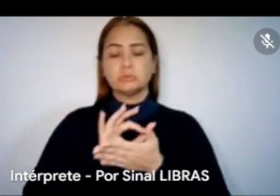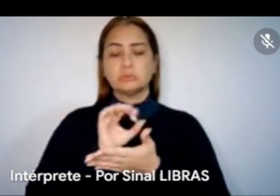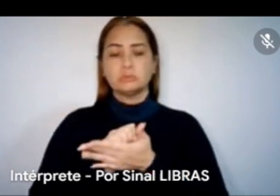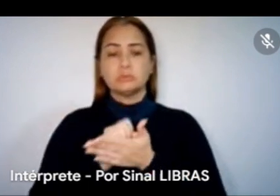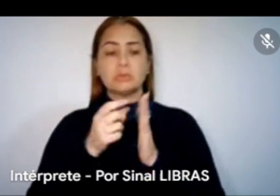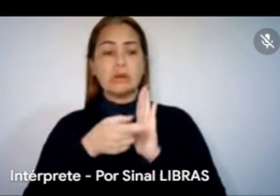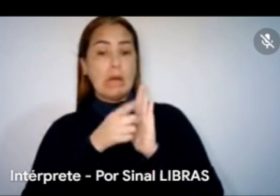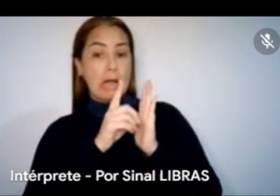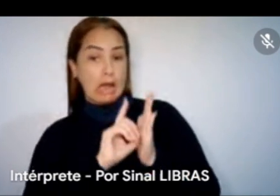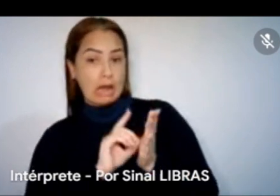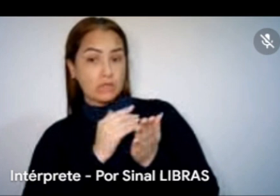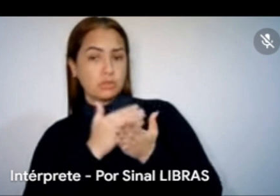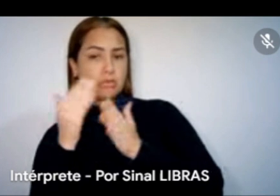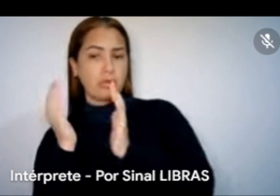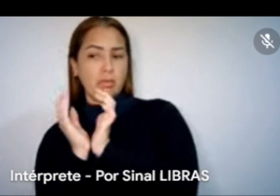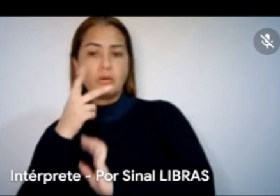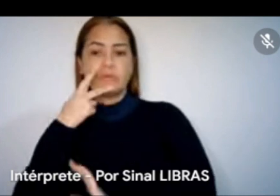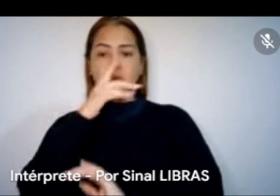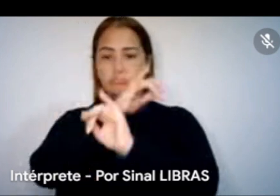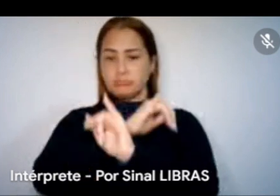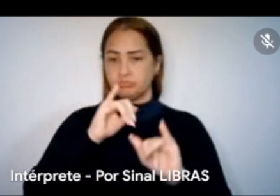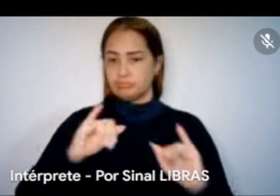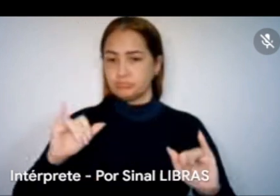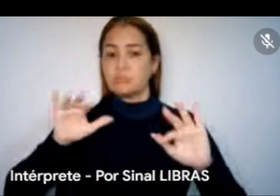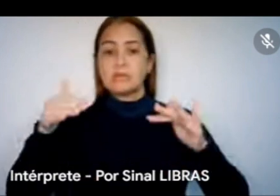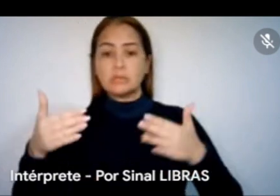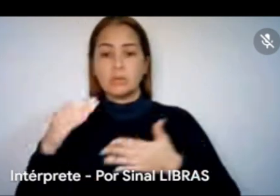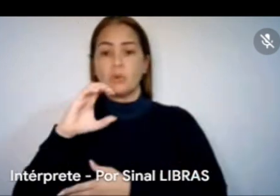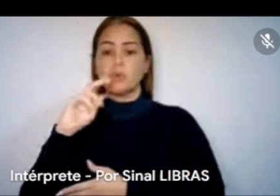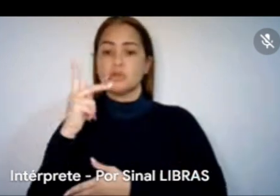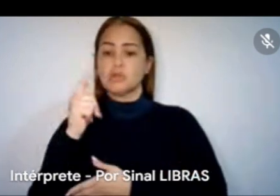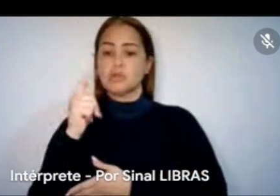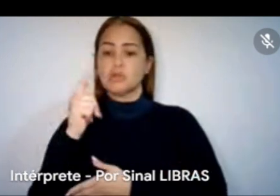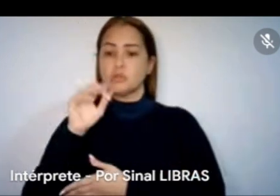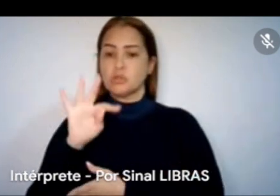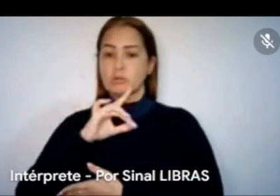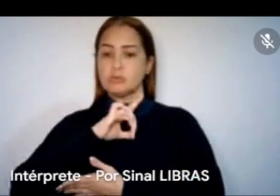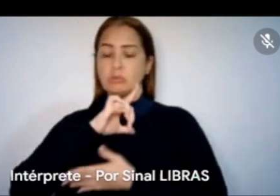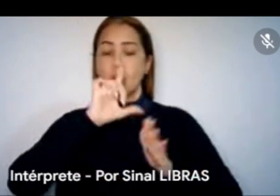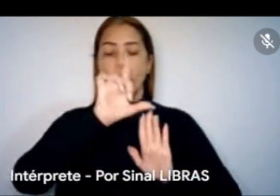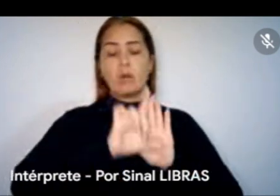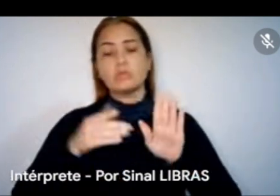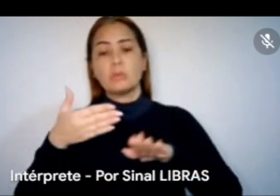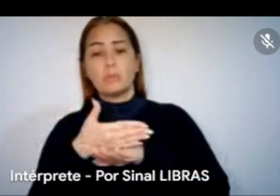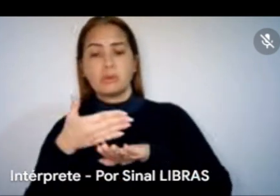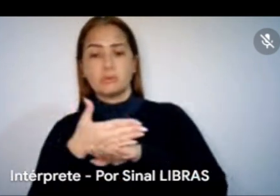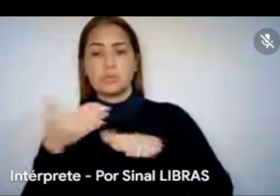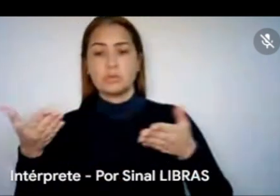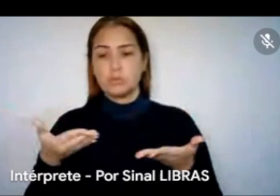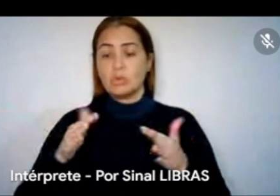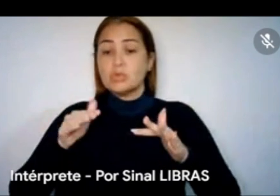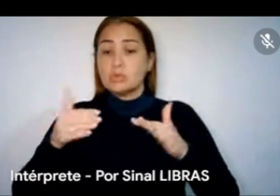Leca, um aviso, no nosso chat aqui da sala está a lista de presença de hoje, tudo bem? Eu peço que todos e